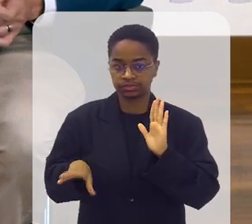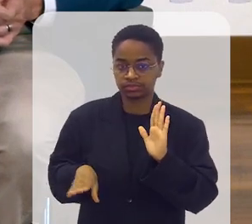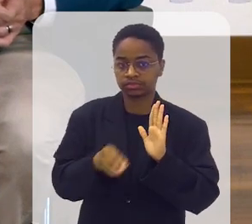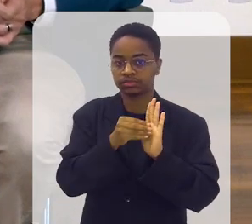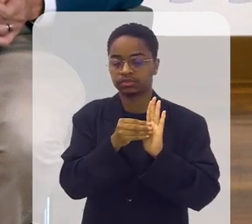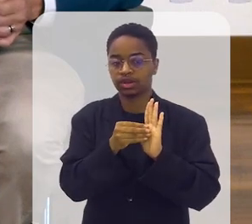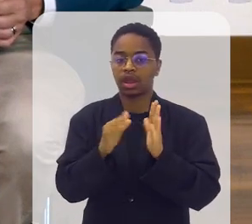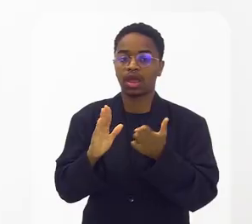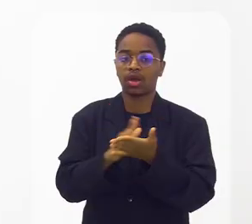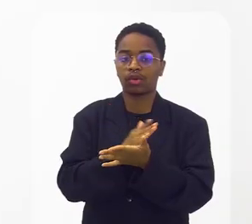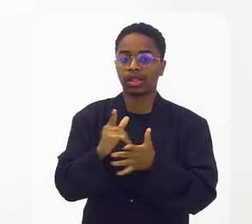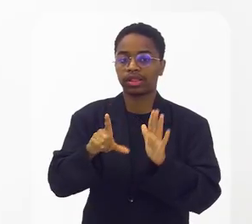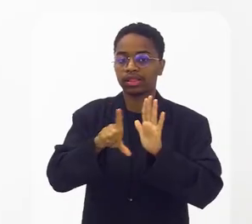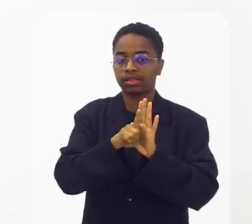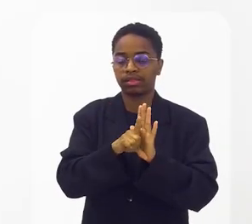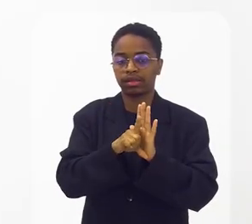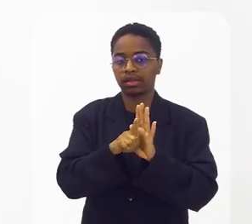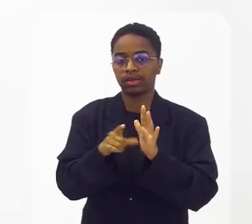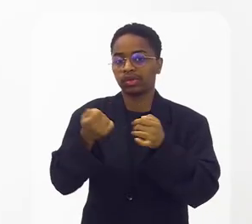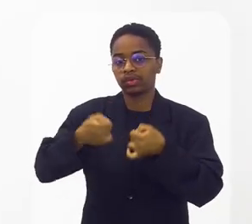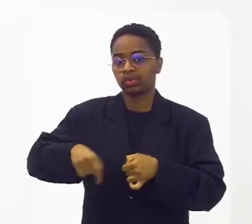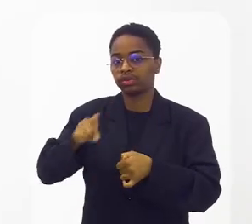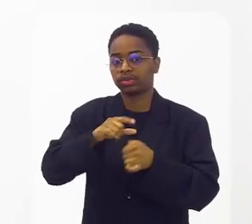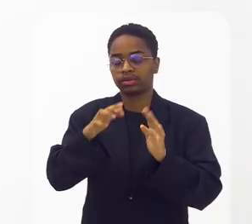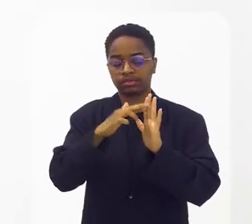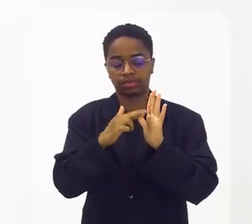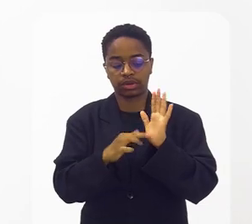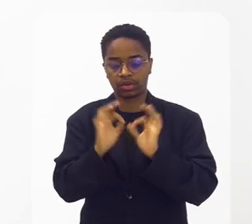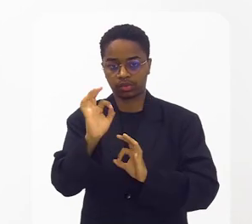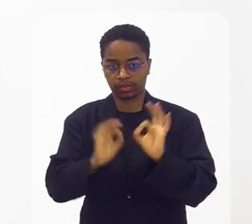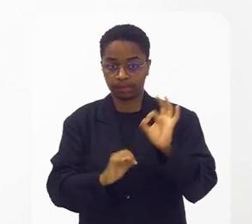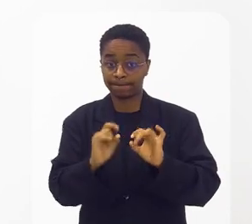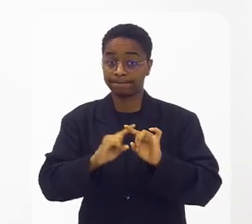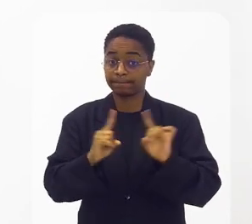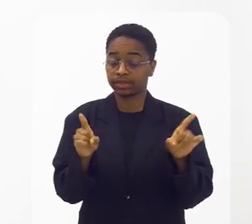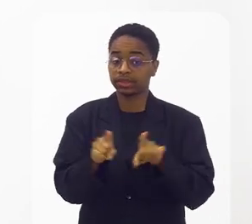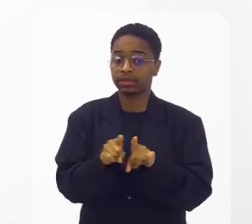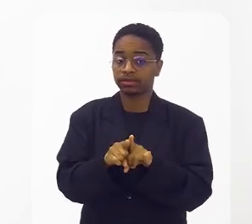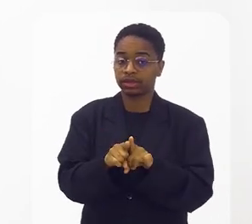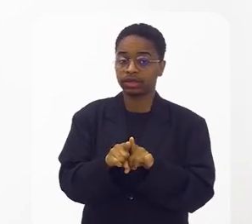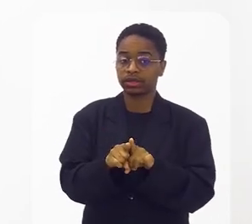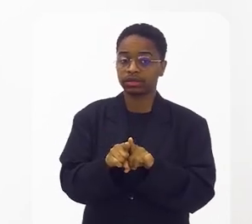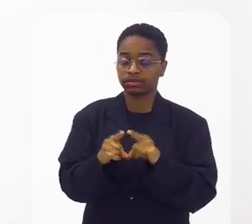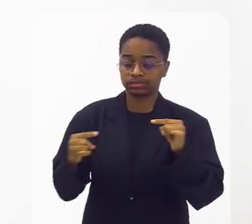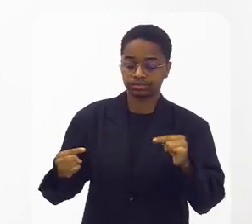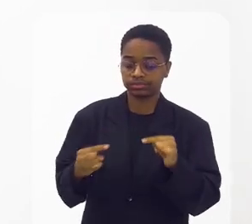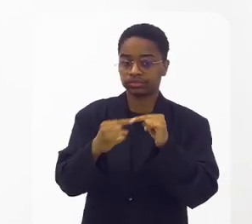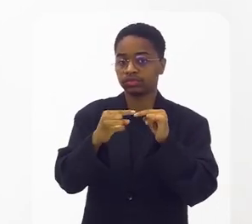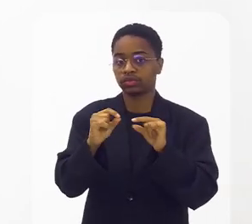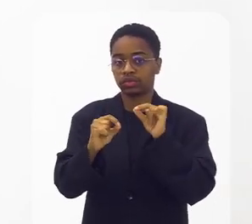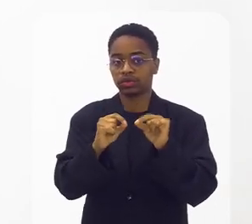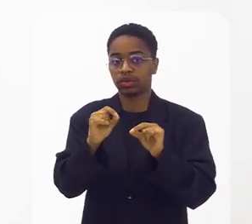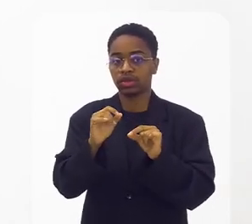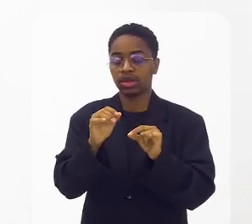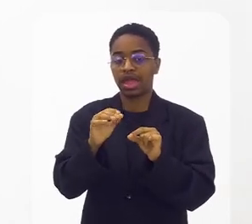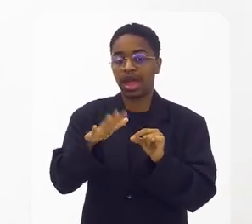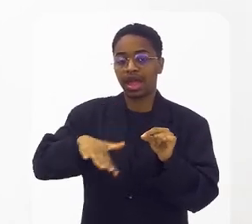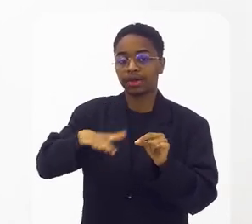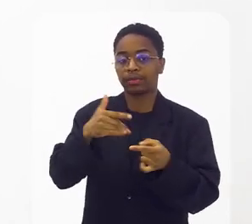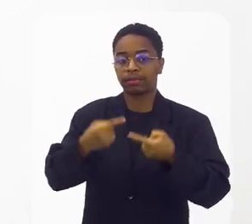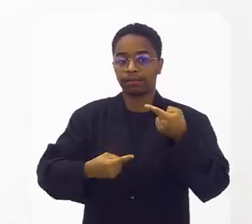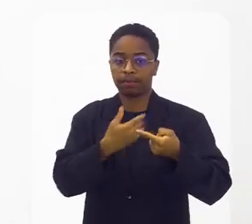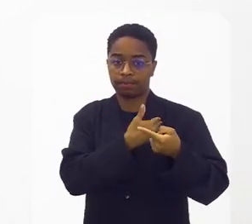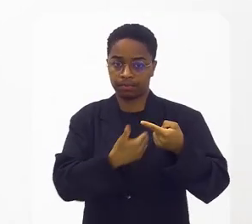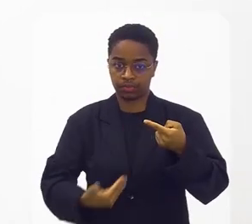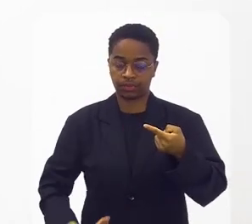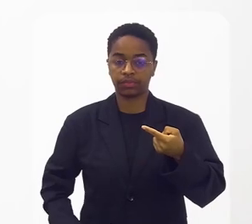e algumas leis que não dependem de regulamentação, mas quando vai diretamente para o aprofundamento